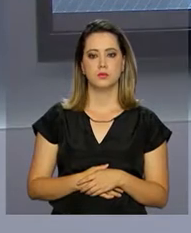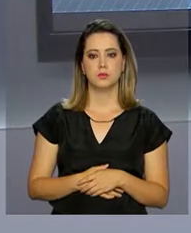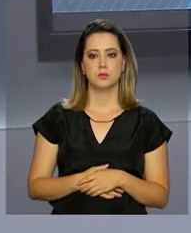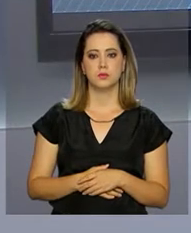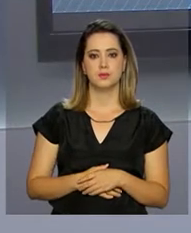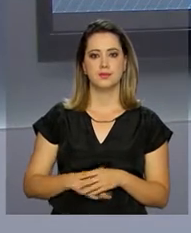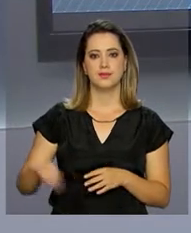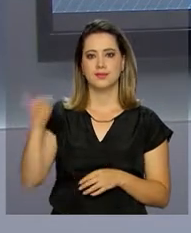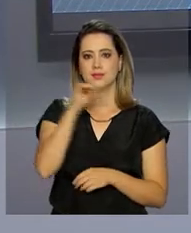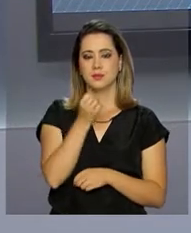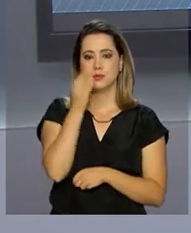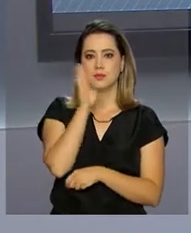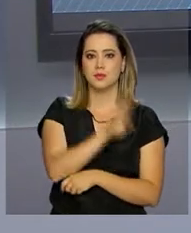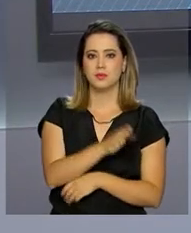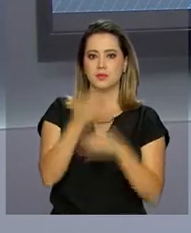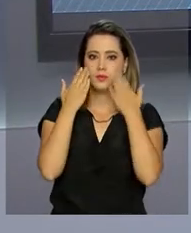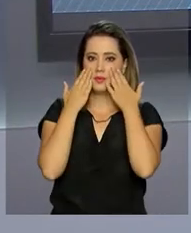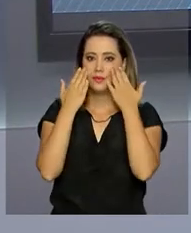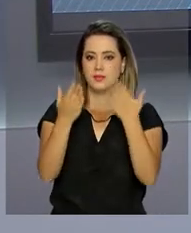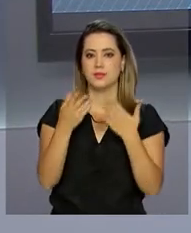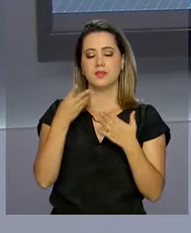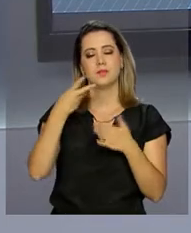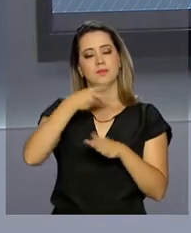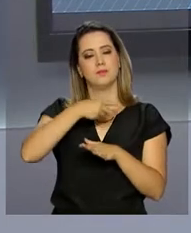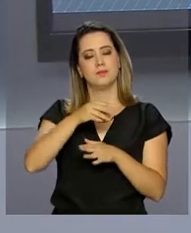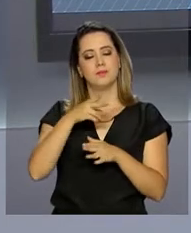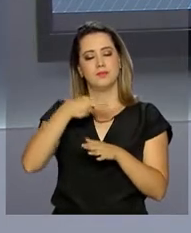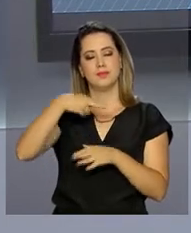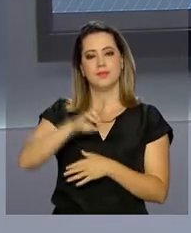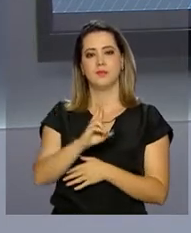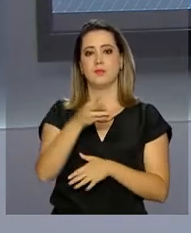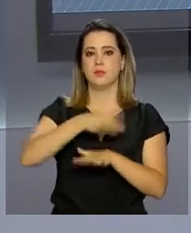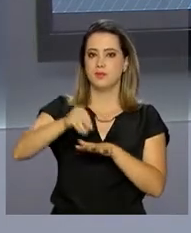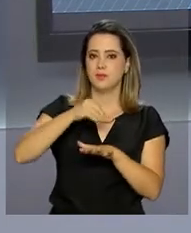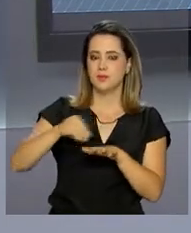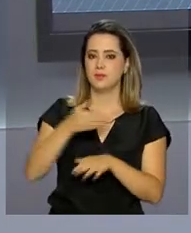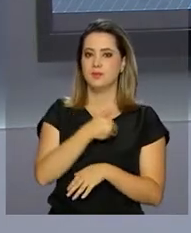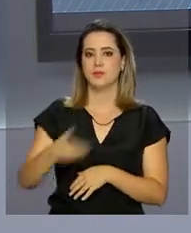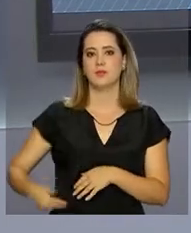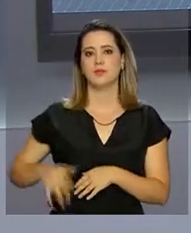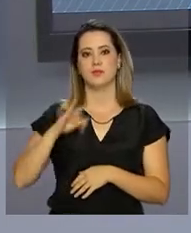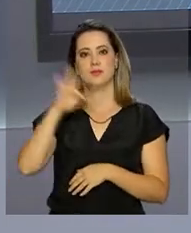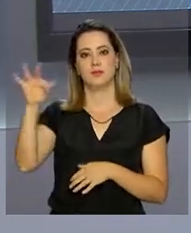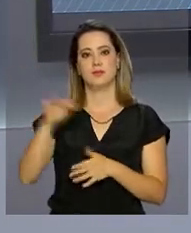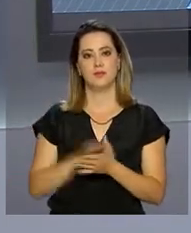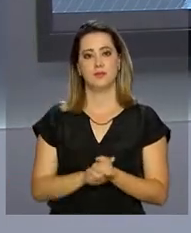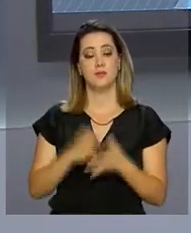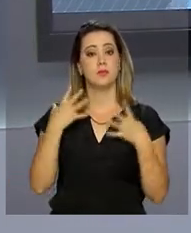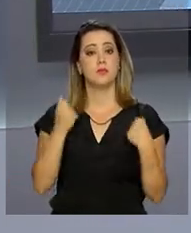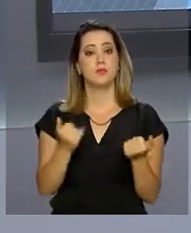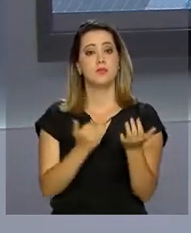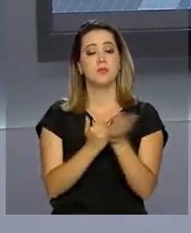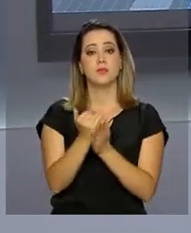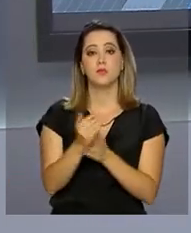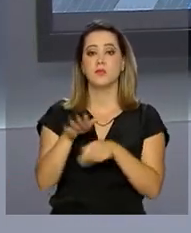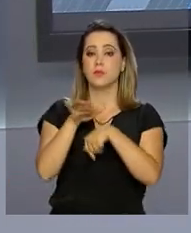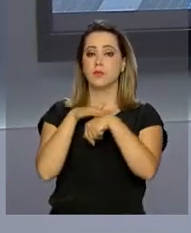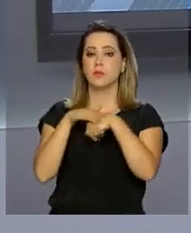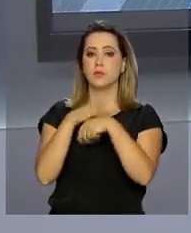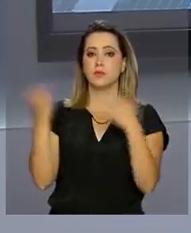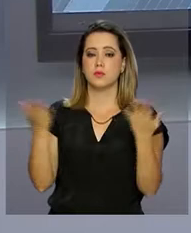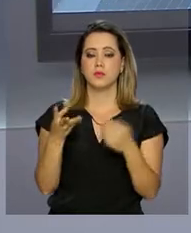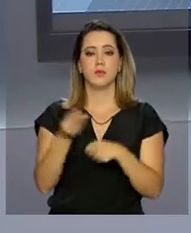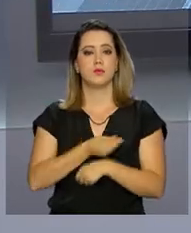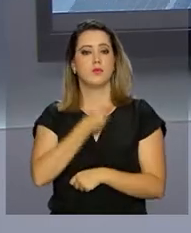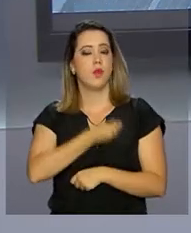Olá, boa tarde. Estamos de volta com o repórter NBR e as notícias do governo federal. Vamos começar esta edição